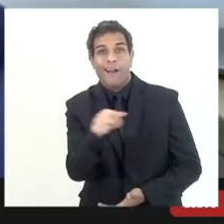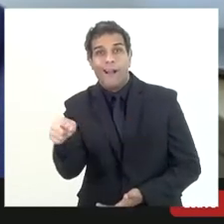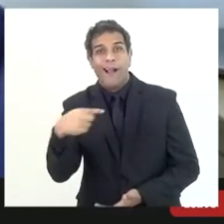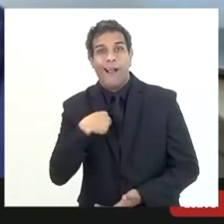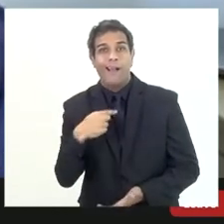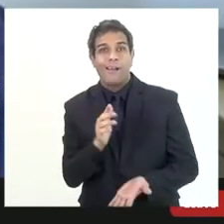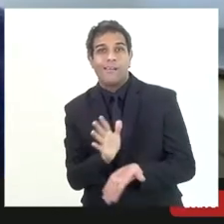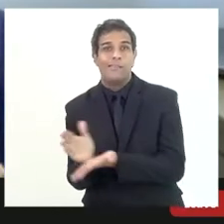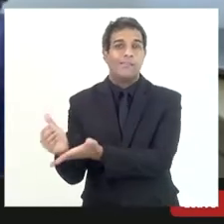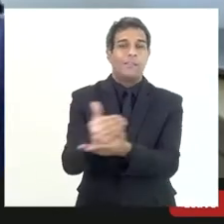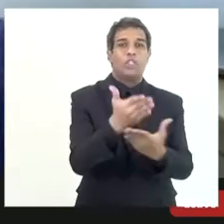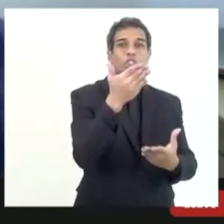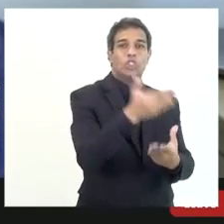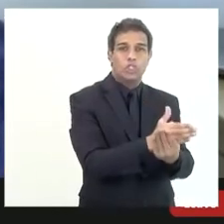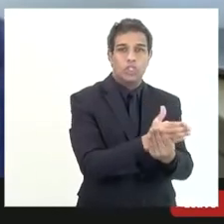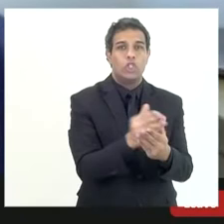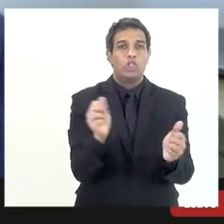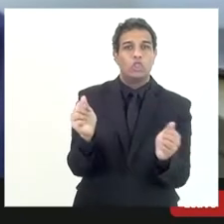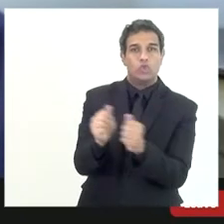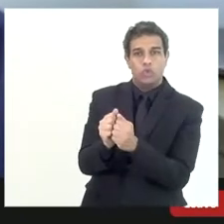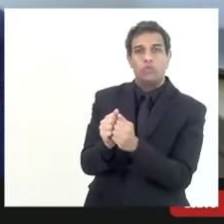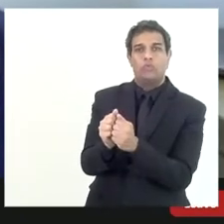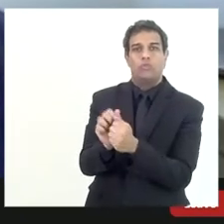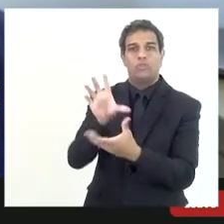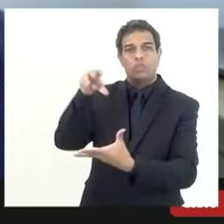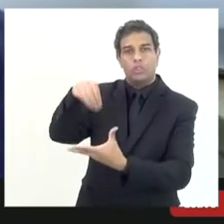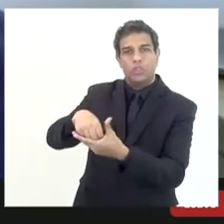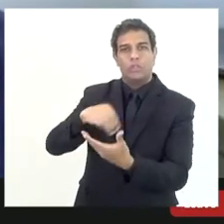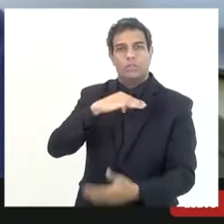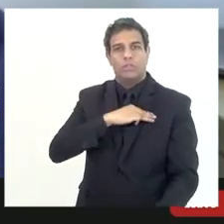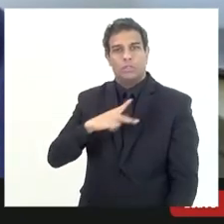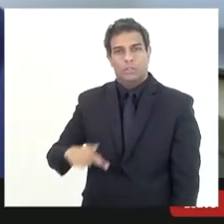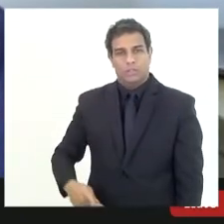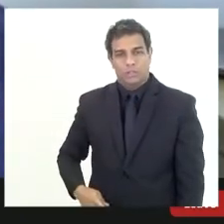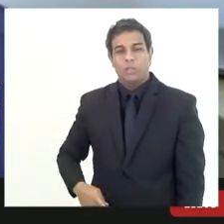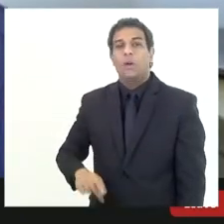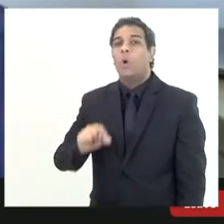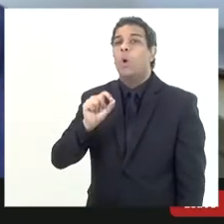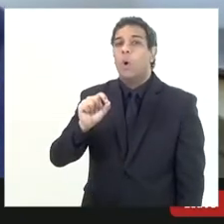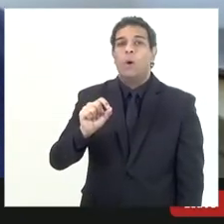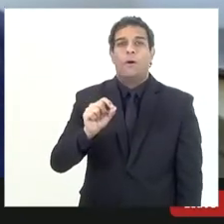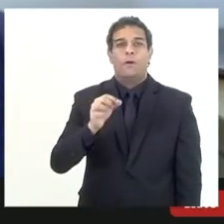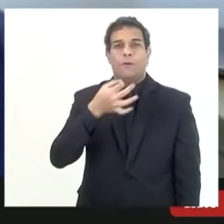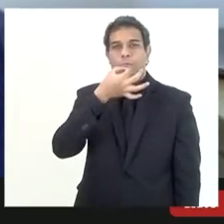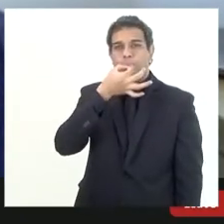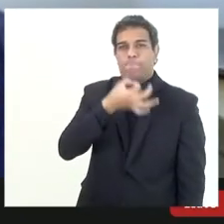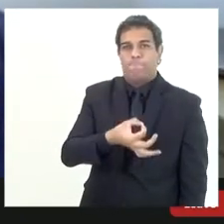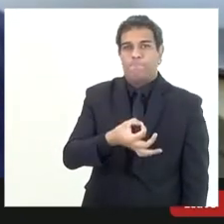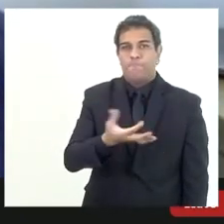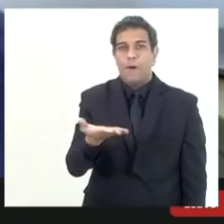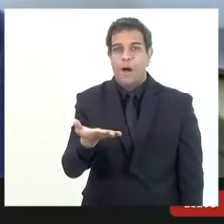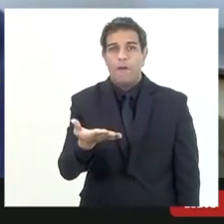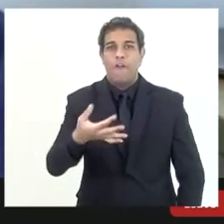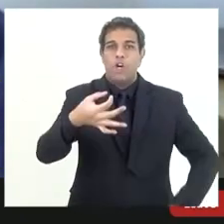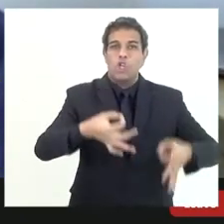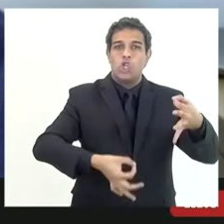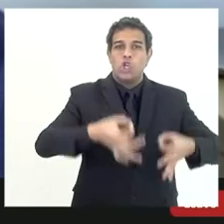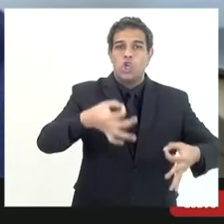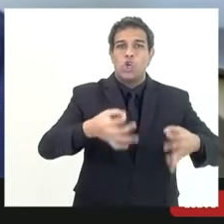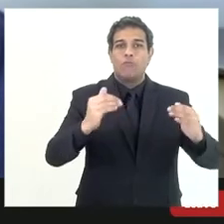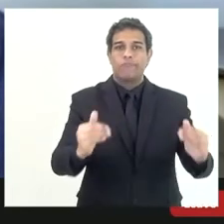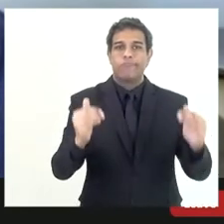desembargador Adriano Celso Guimarães que deu a liminar agora foi julgado no